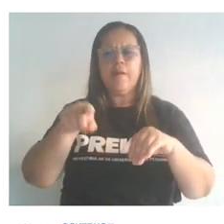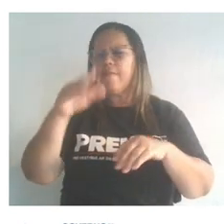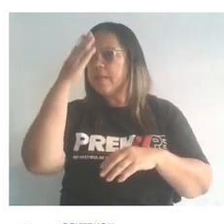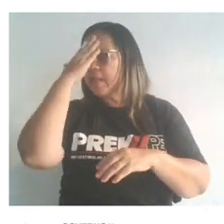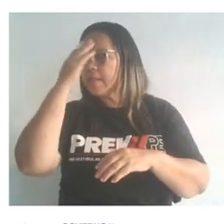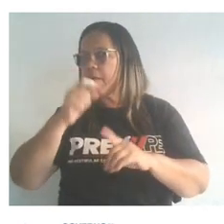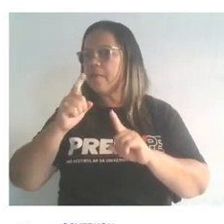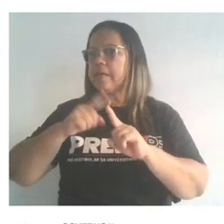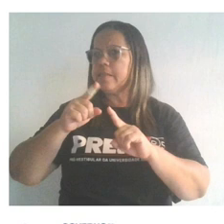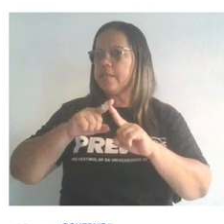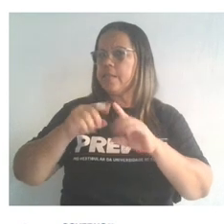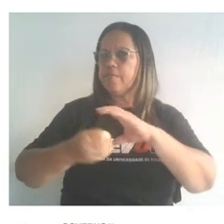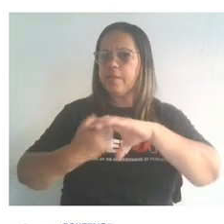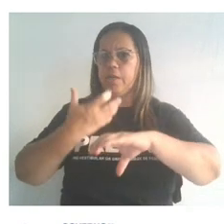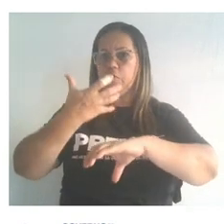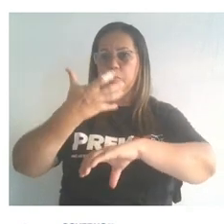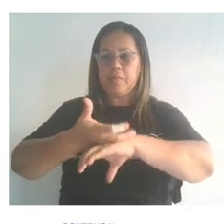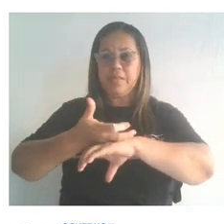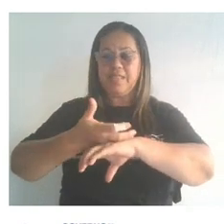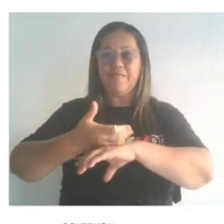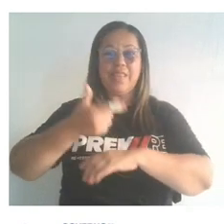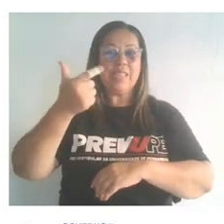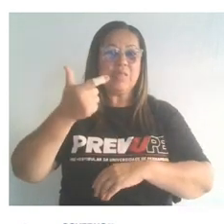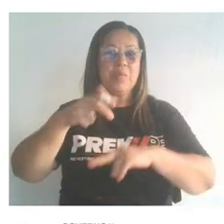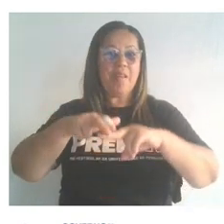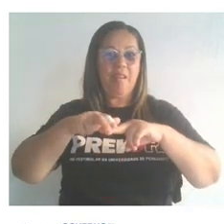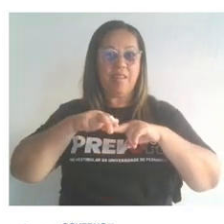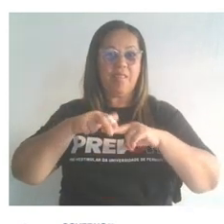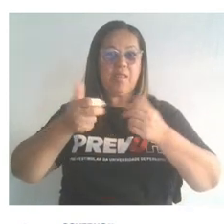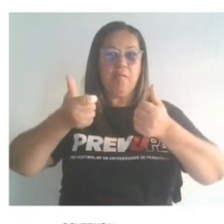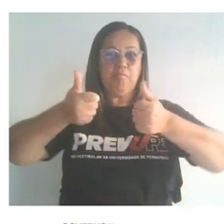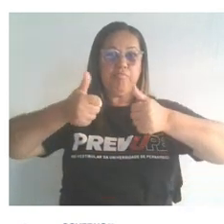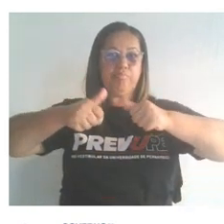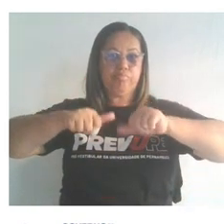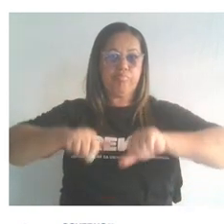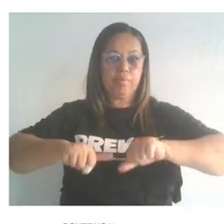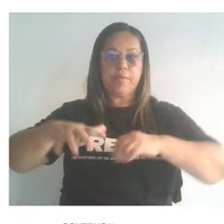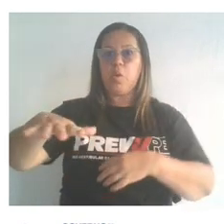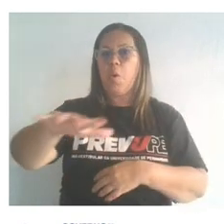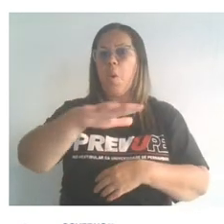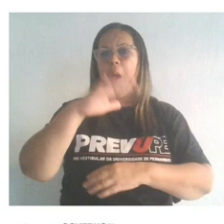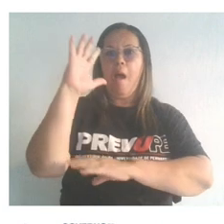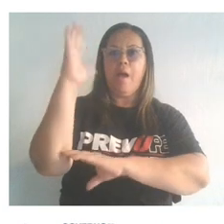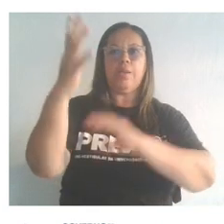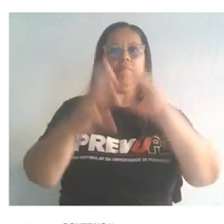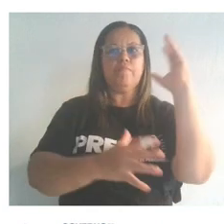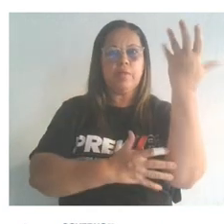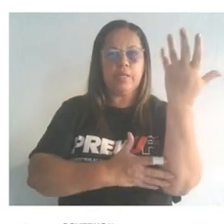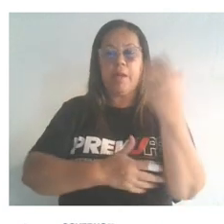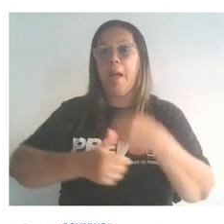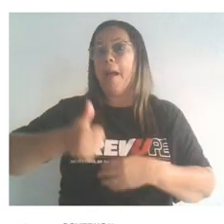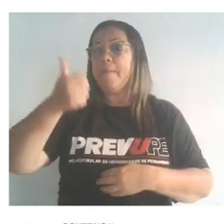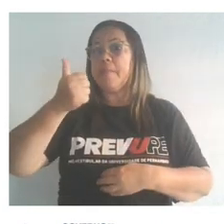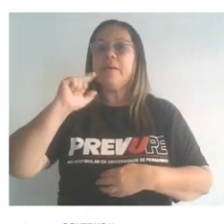as espécies exóticas, elas são a segunda maior causa de degradação do meio ambiente, né? A primeira causa de degradação do meio ambiente, pessoal,